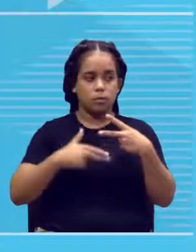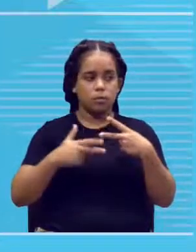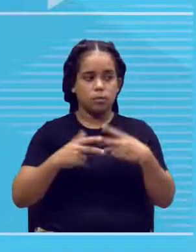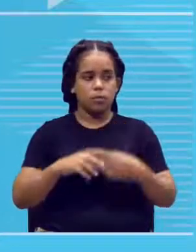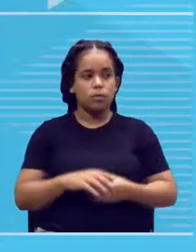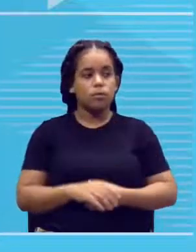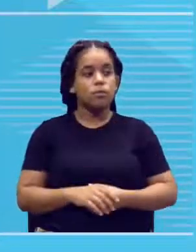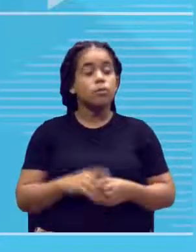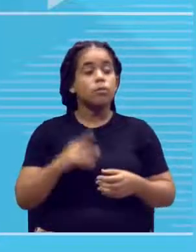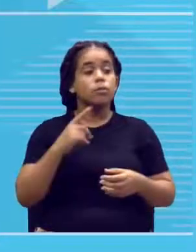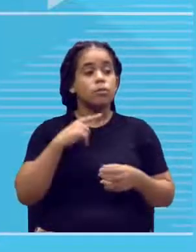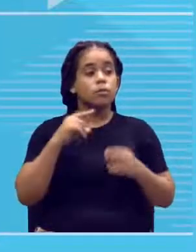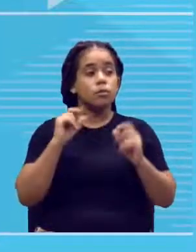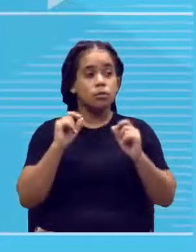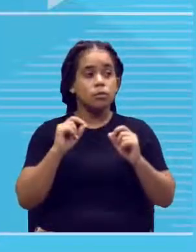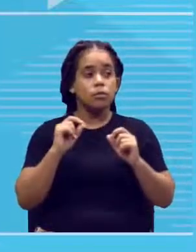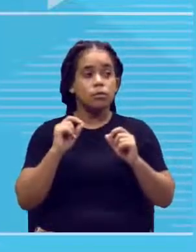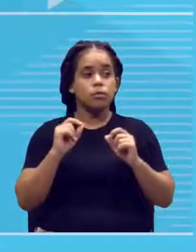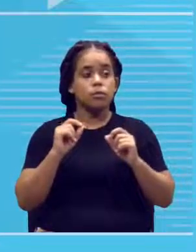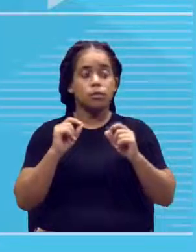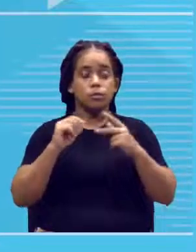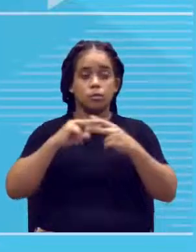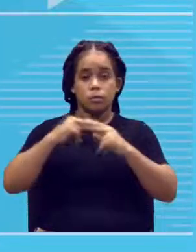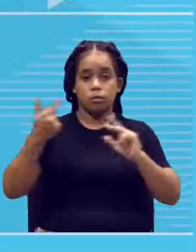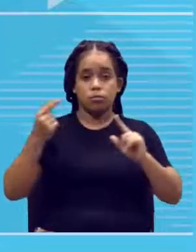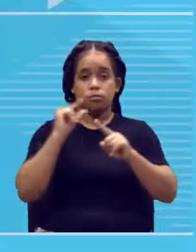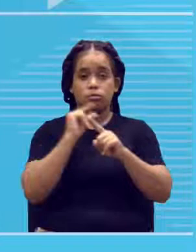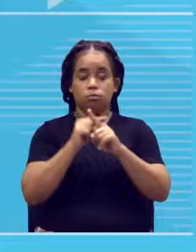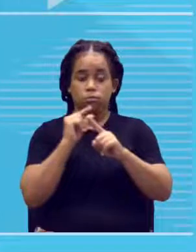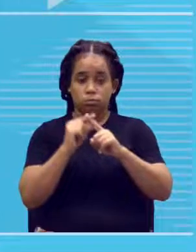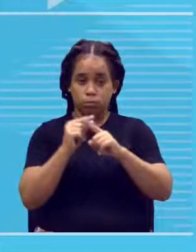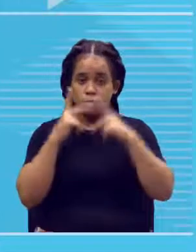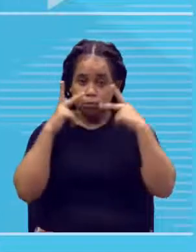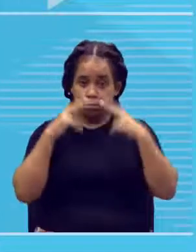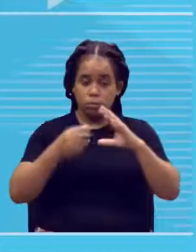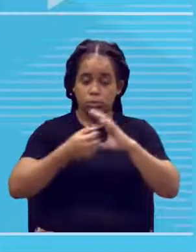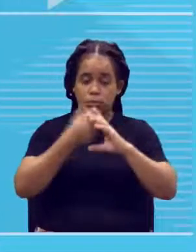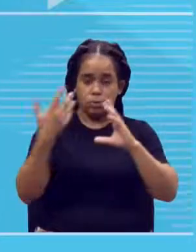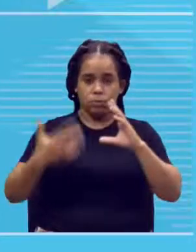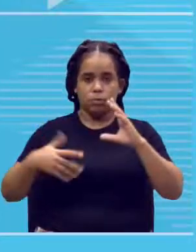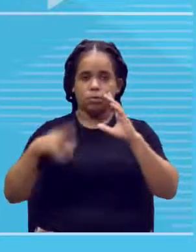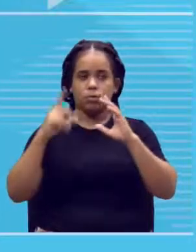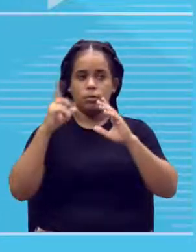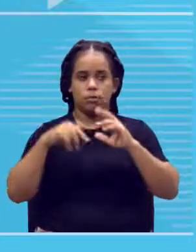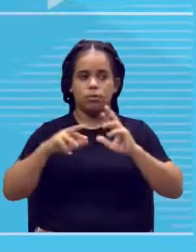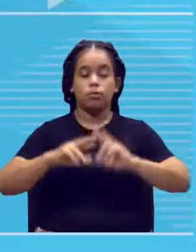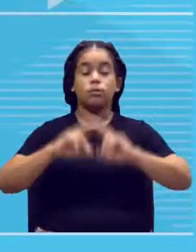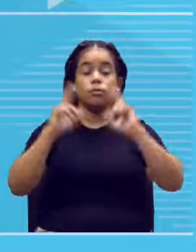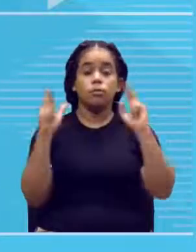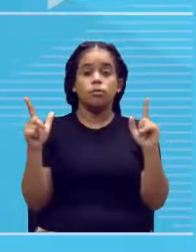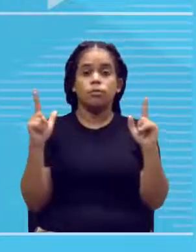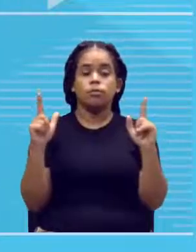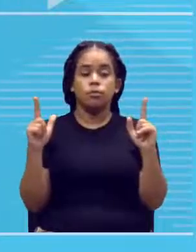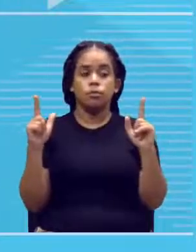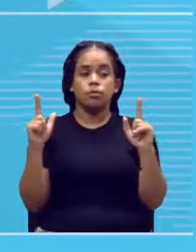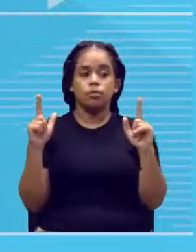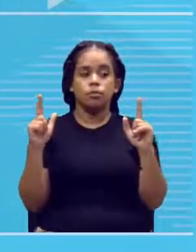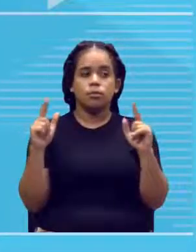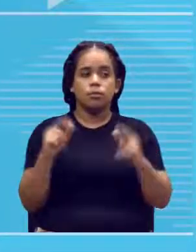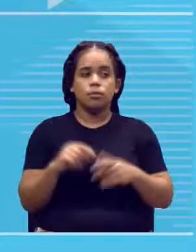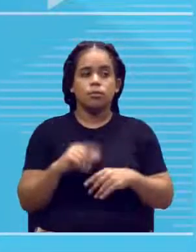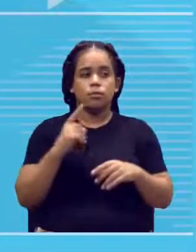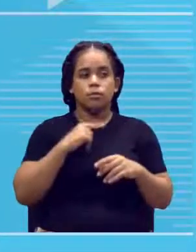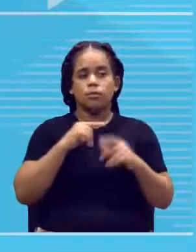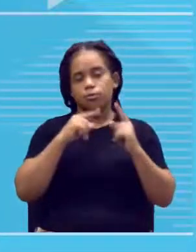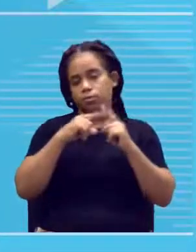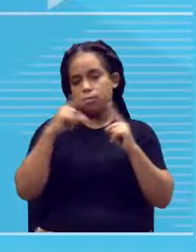E quando os genes da mesma característica são diferentes, tem